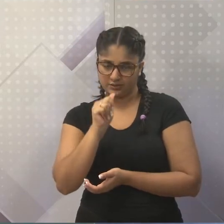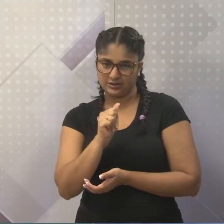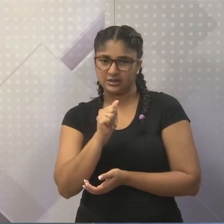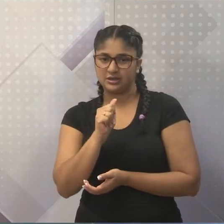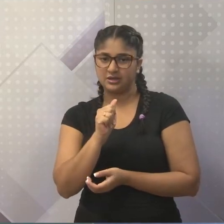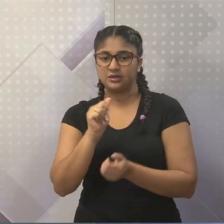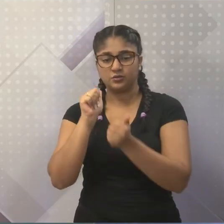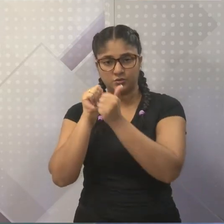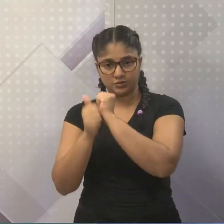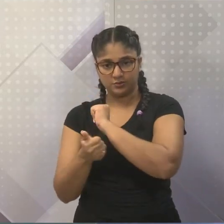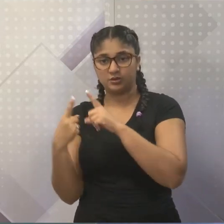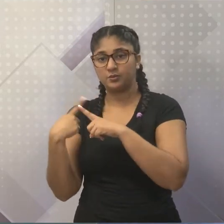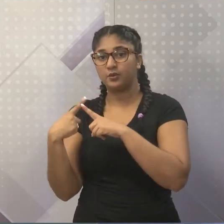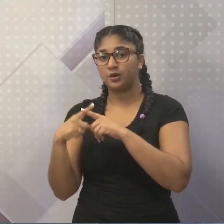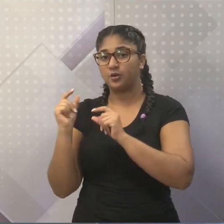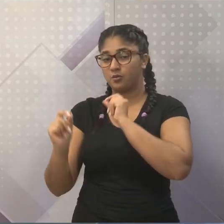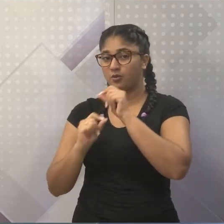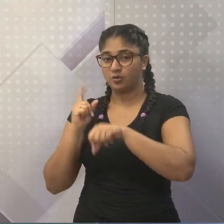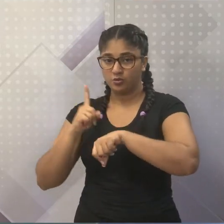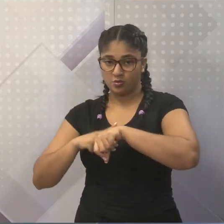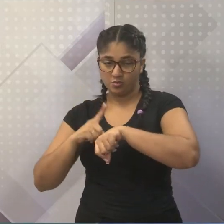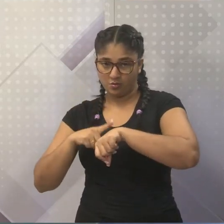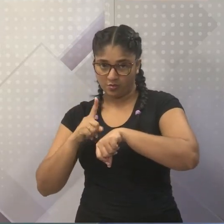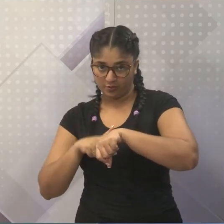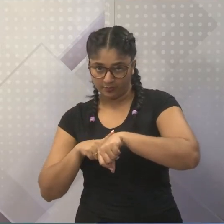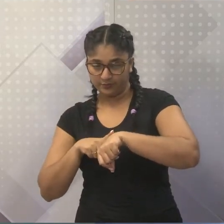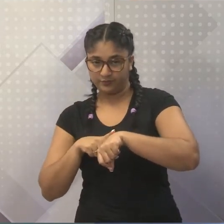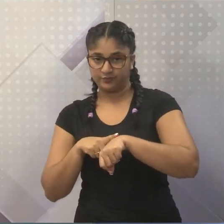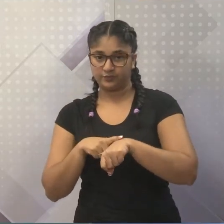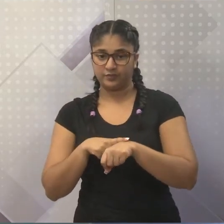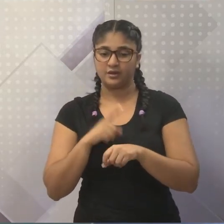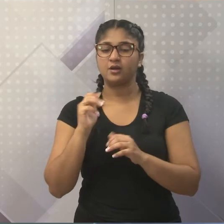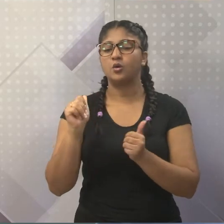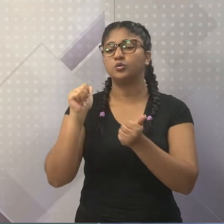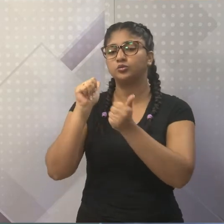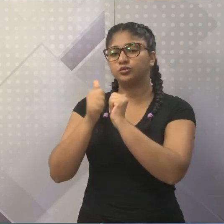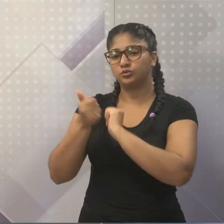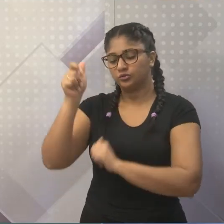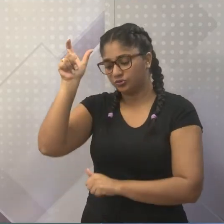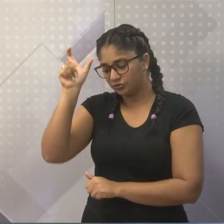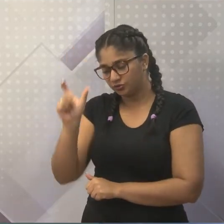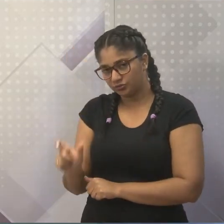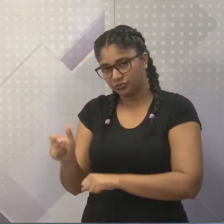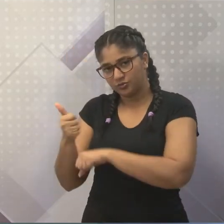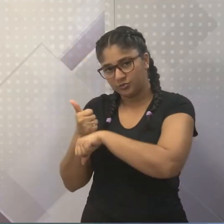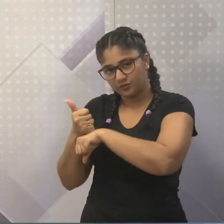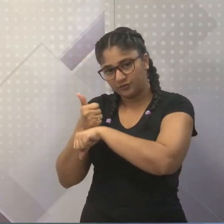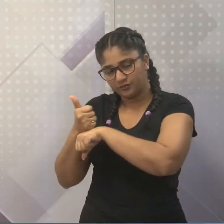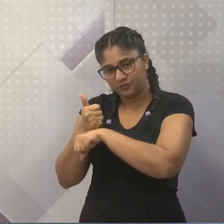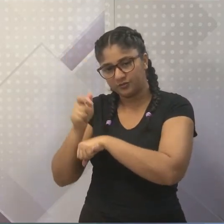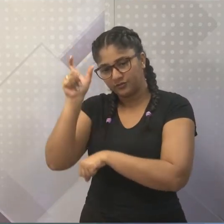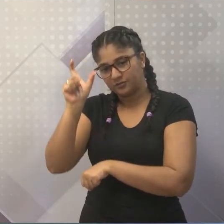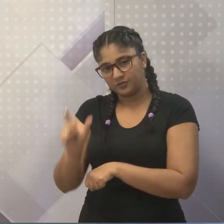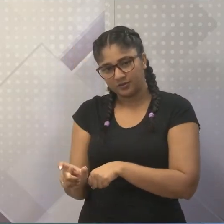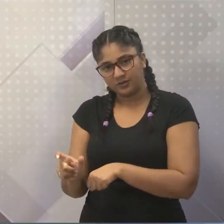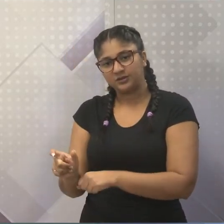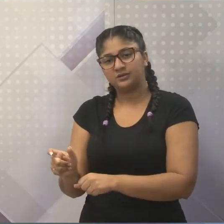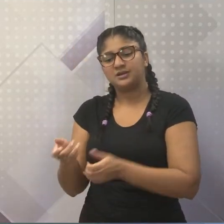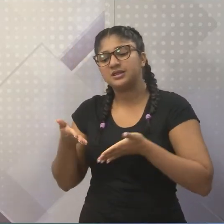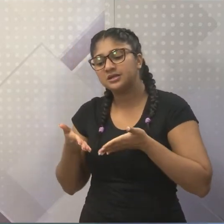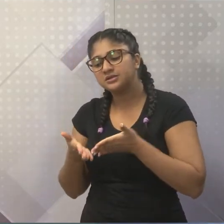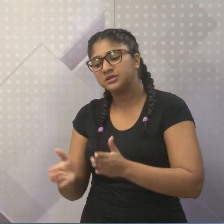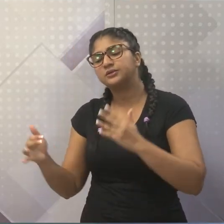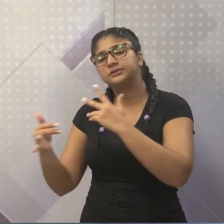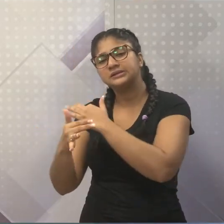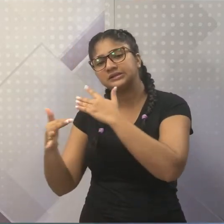esportiva, porque, na hora que ele está fazendo isso, ele dá um relato de jogador tal, vem de origem tal, vem de time tal,